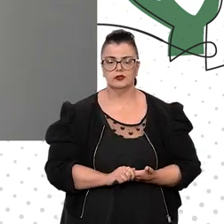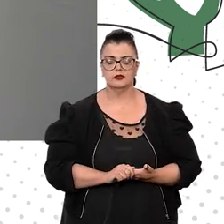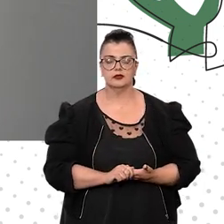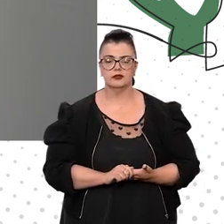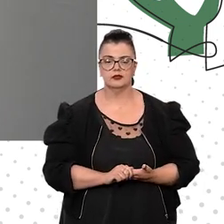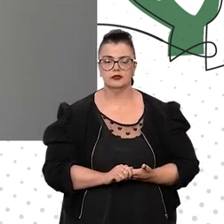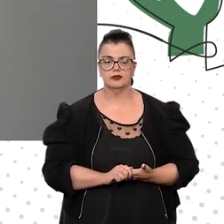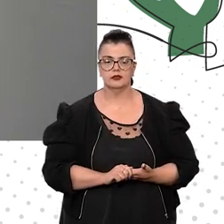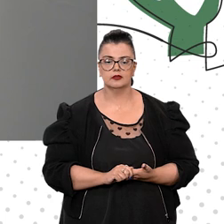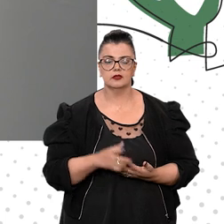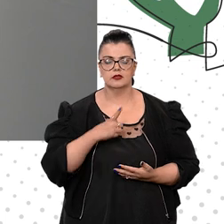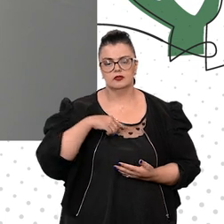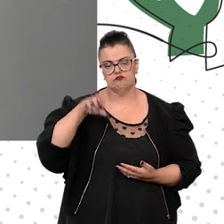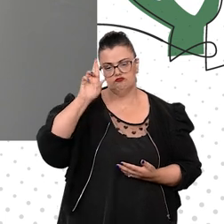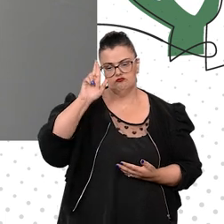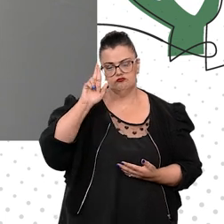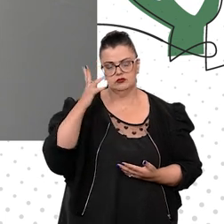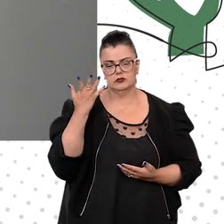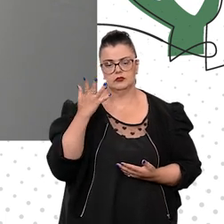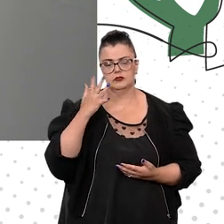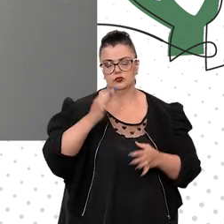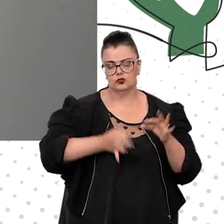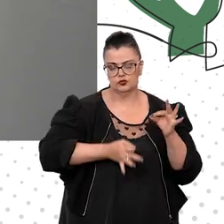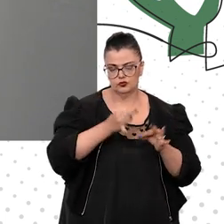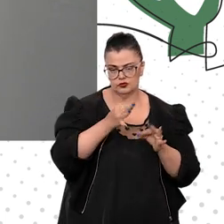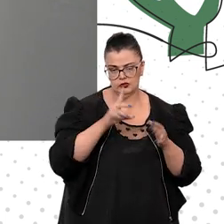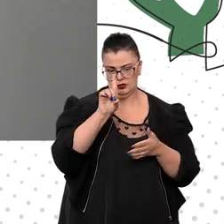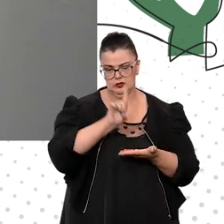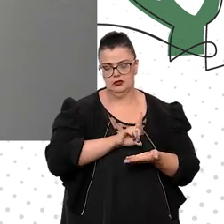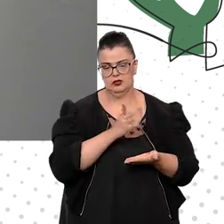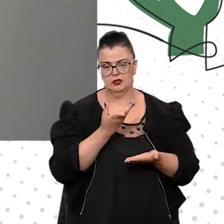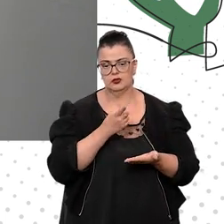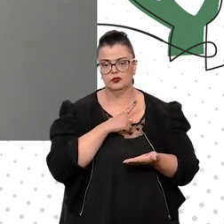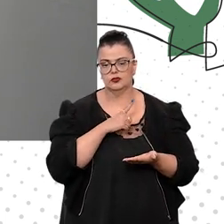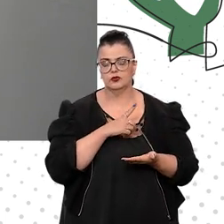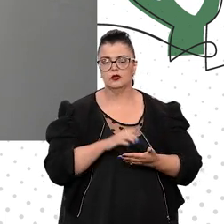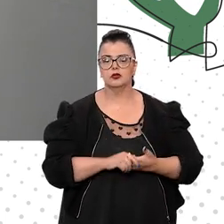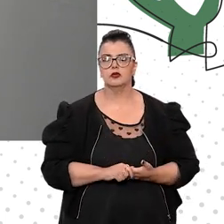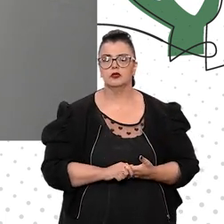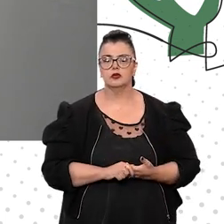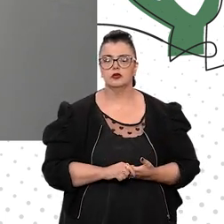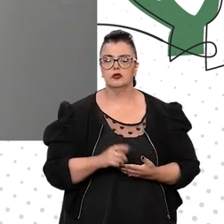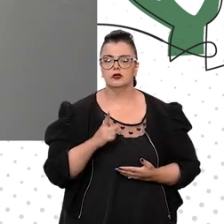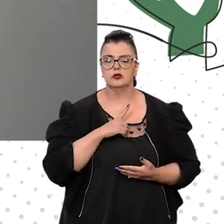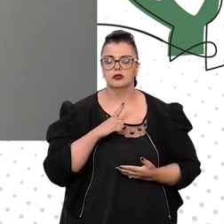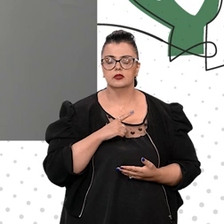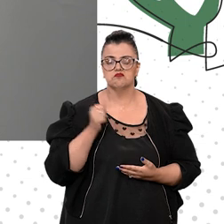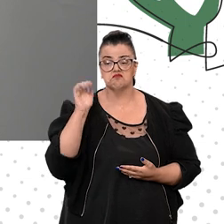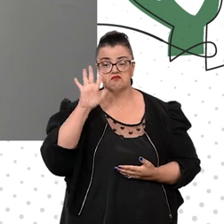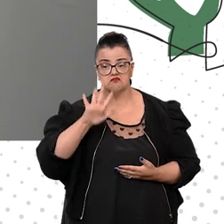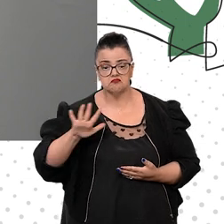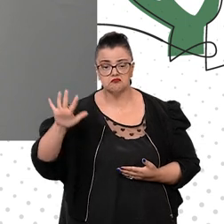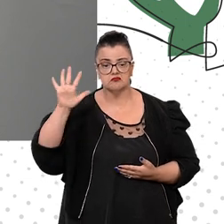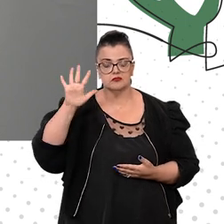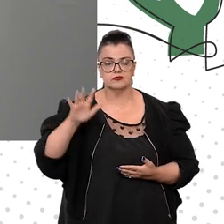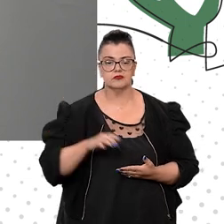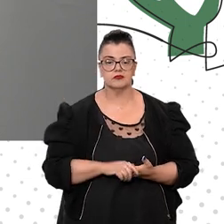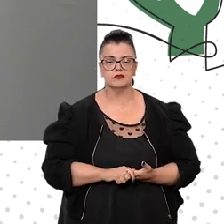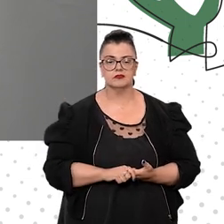operador do direito nesta casa, tenho sempre, nesse horizonte, a